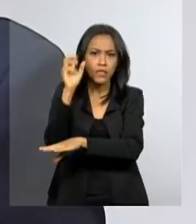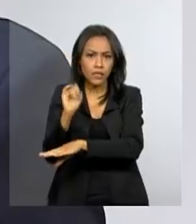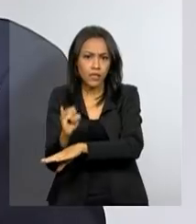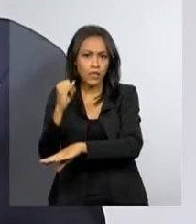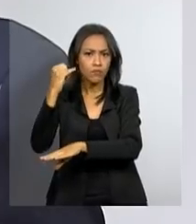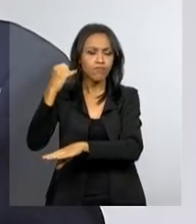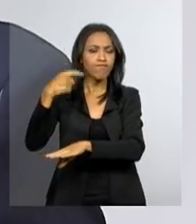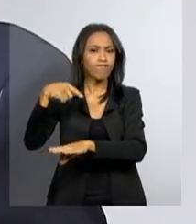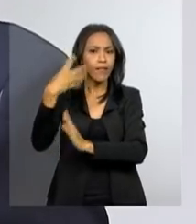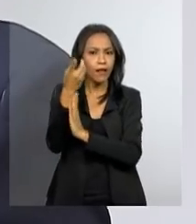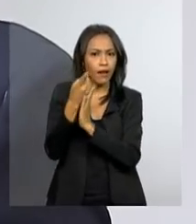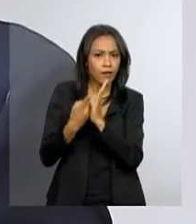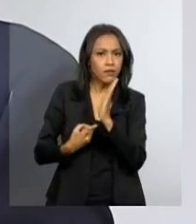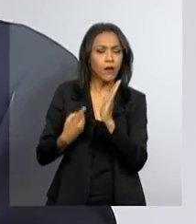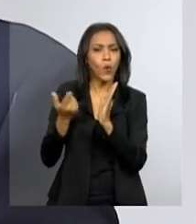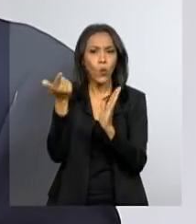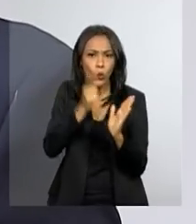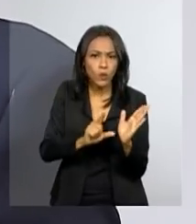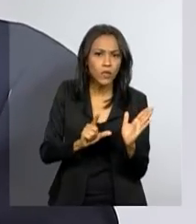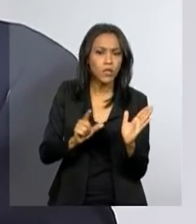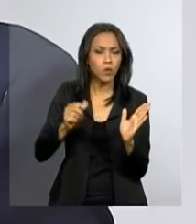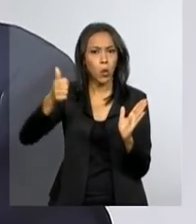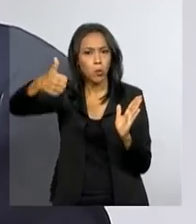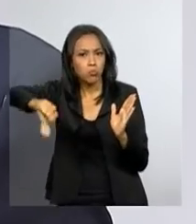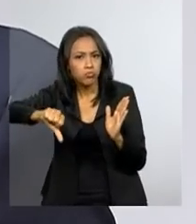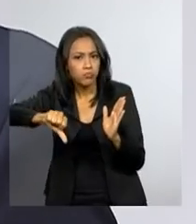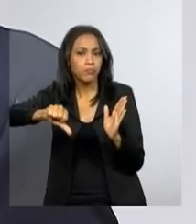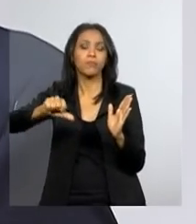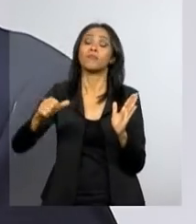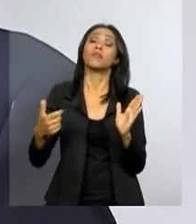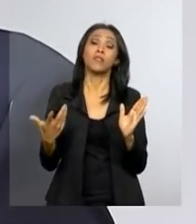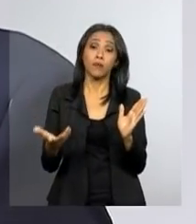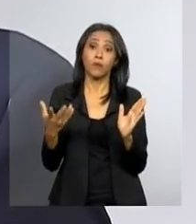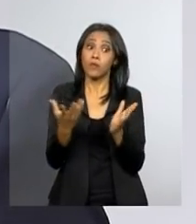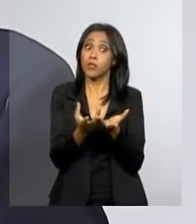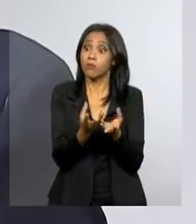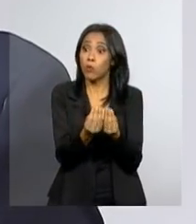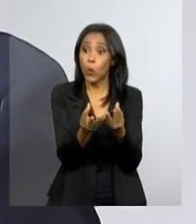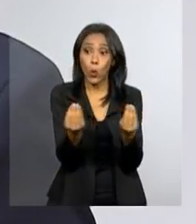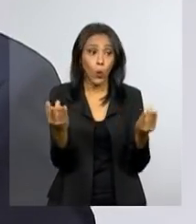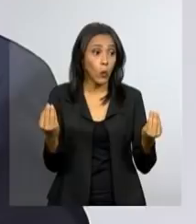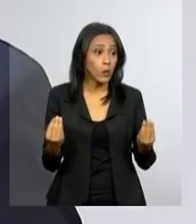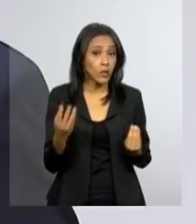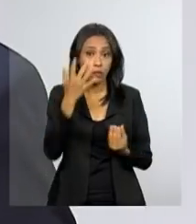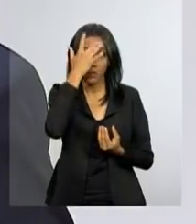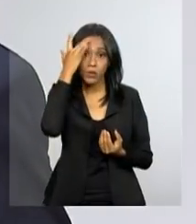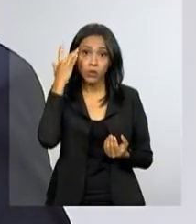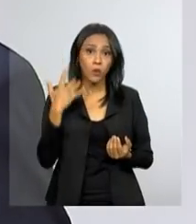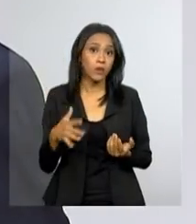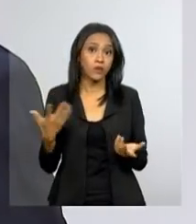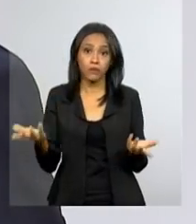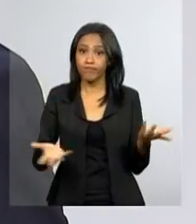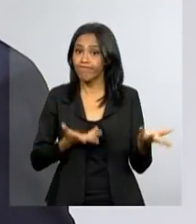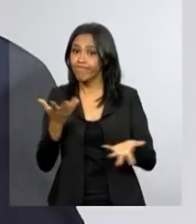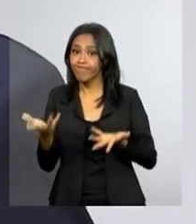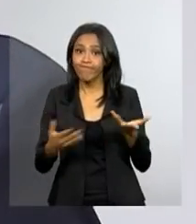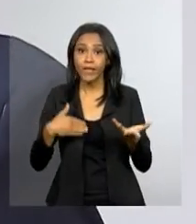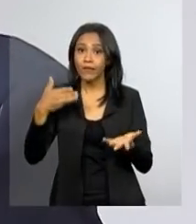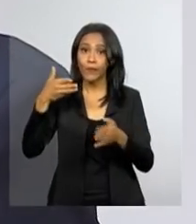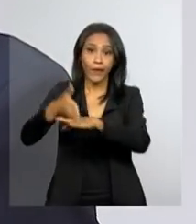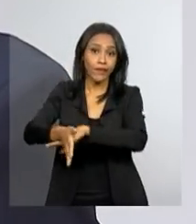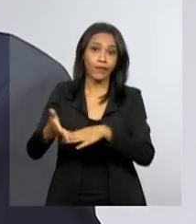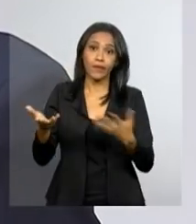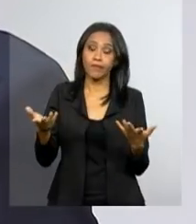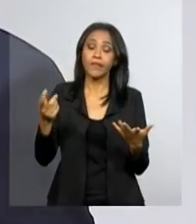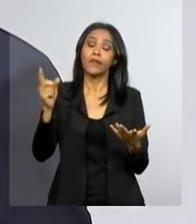declaração foi processada ou não. Como esse contingente de contribuintes não tem imposto a restituir, eles acabam não consultando e